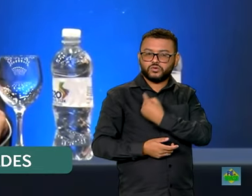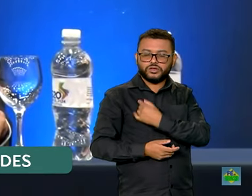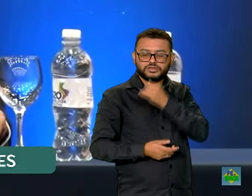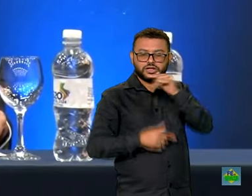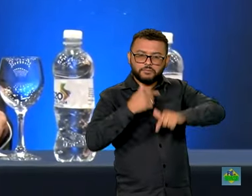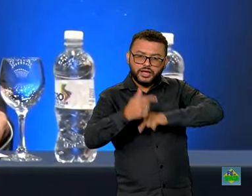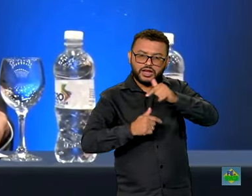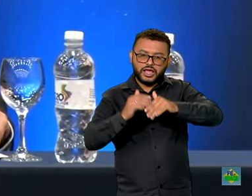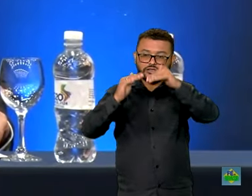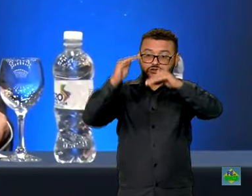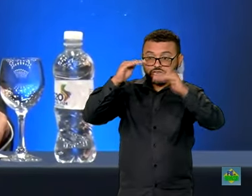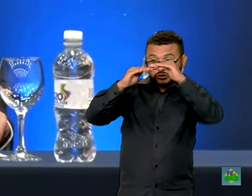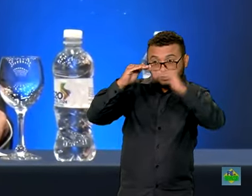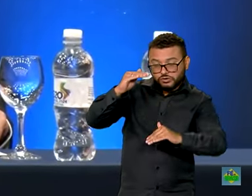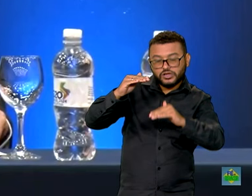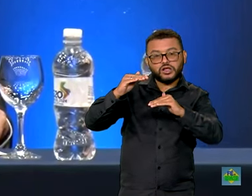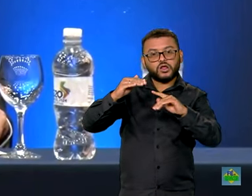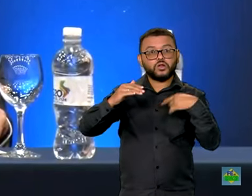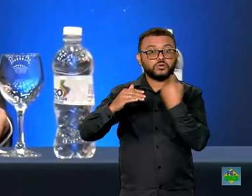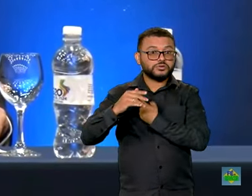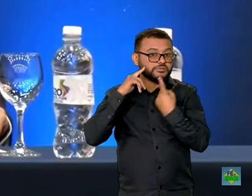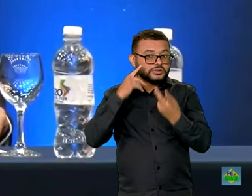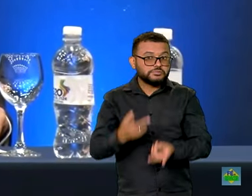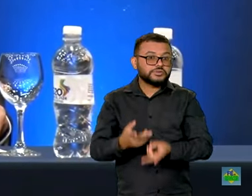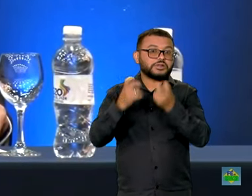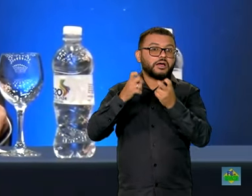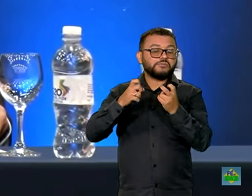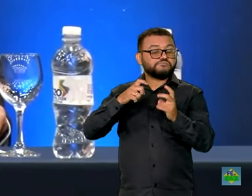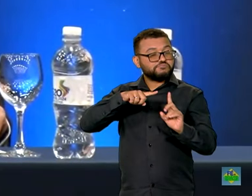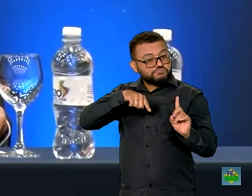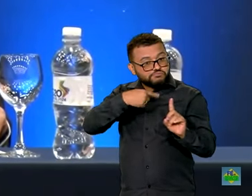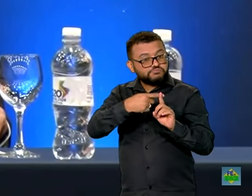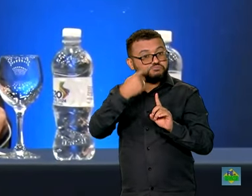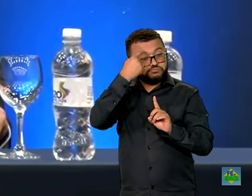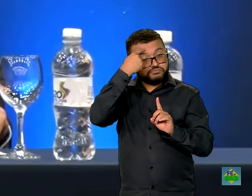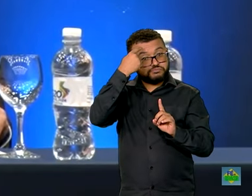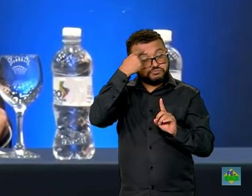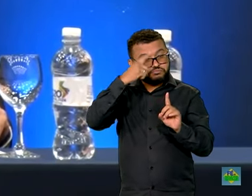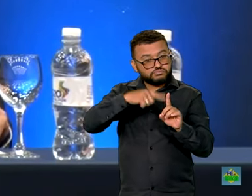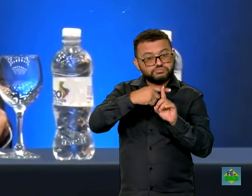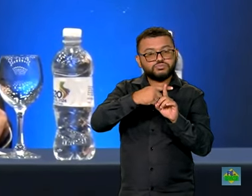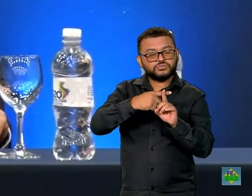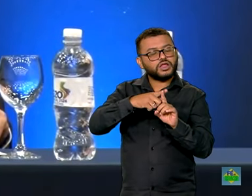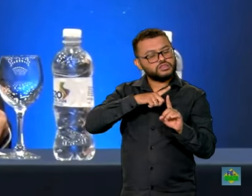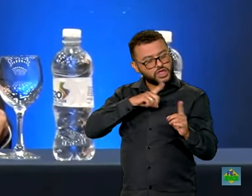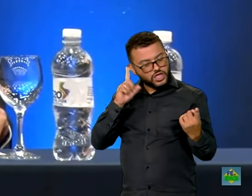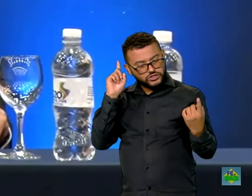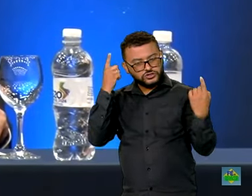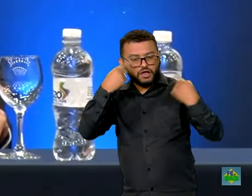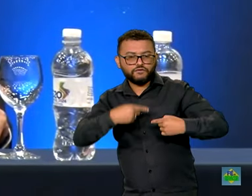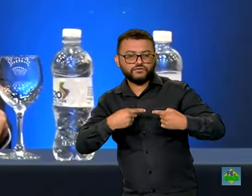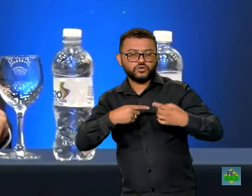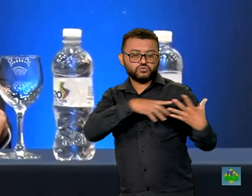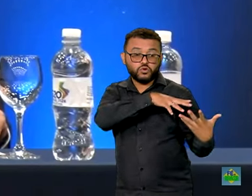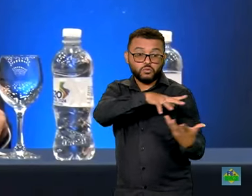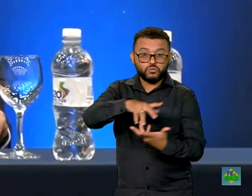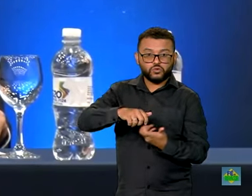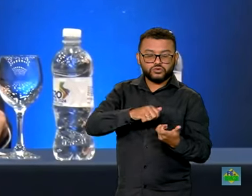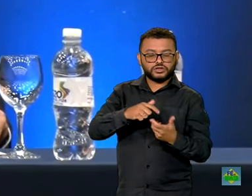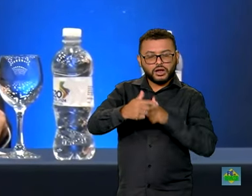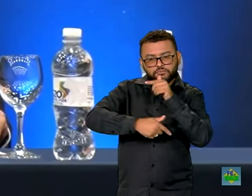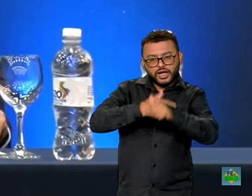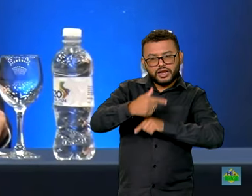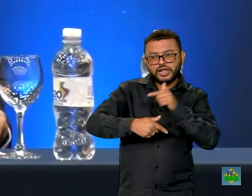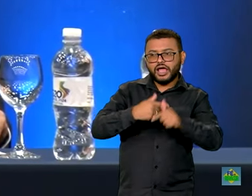desigualdades, uma visão otimista, embora cautelosa, sobre os desafios da economia global. trabalhar para sistemas